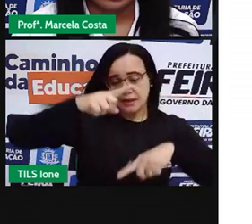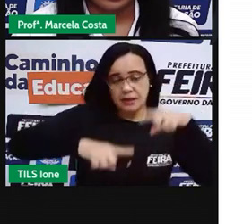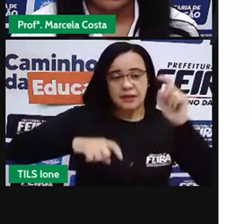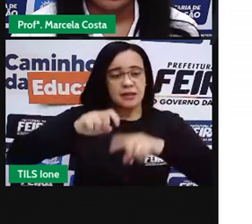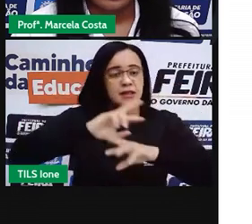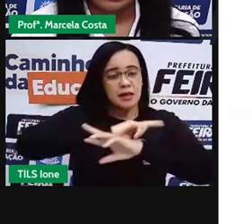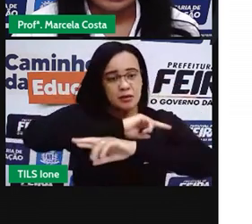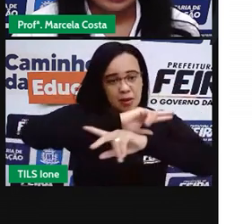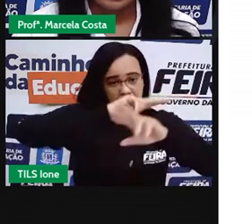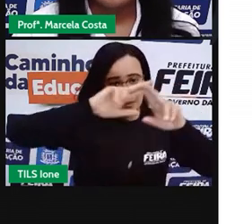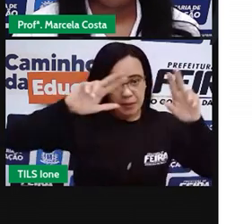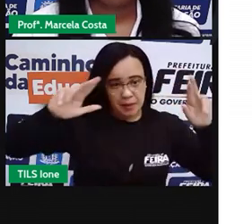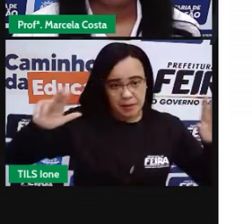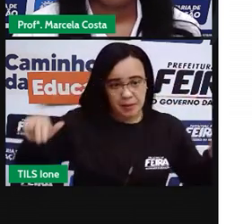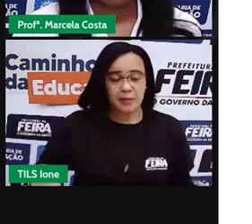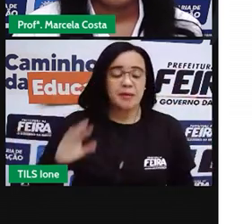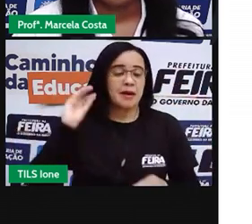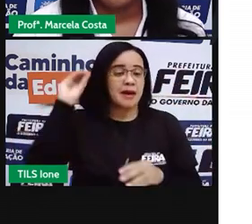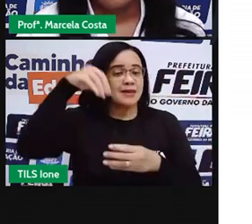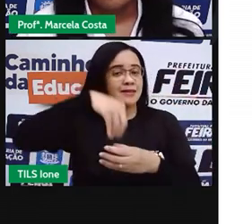cotidiano, tá certo?